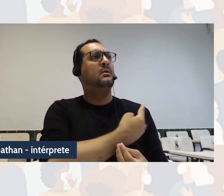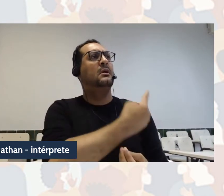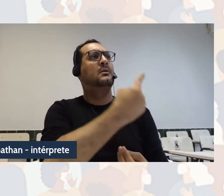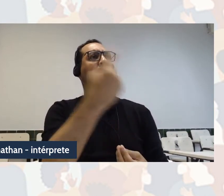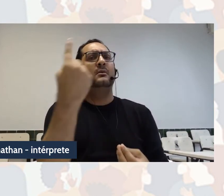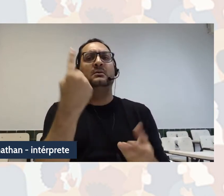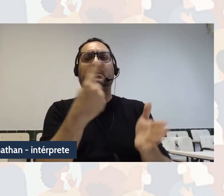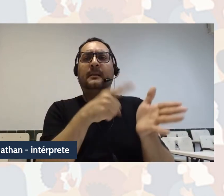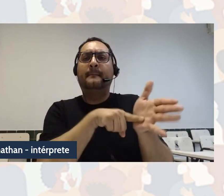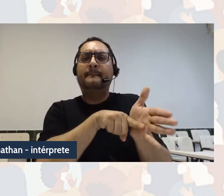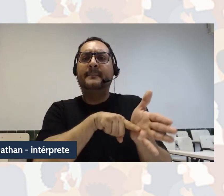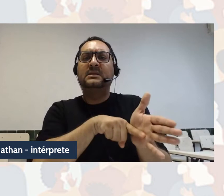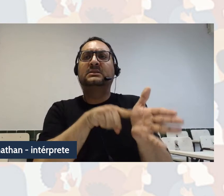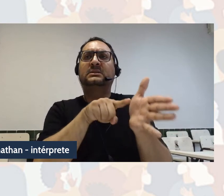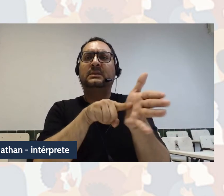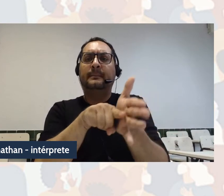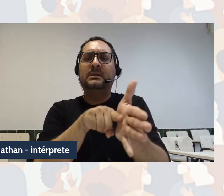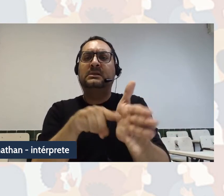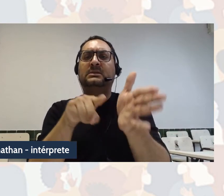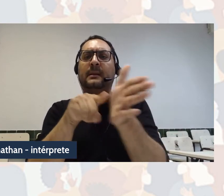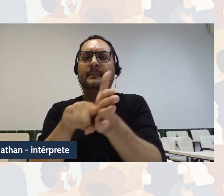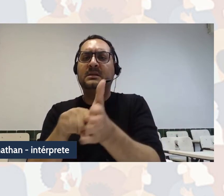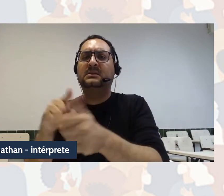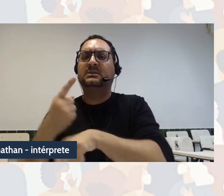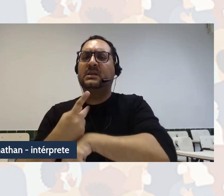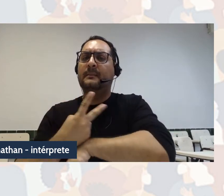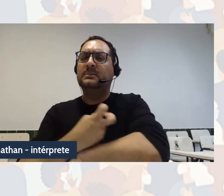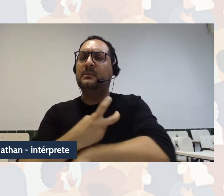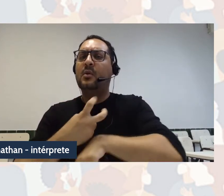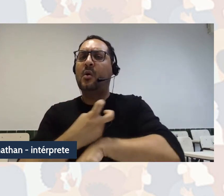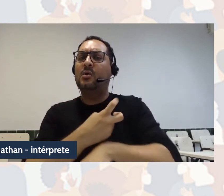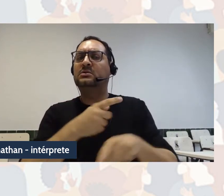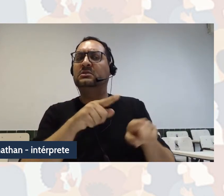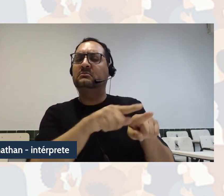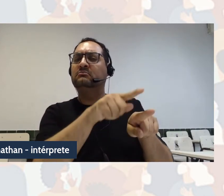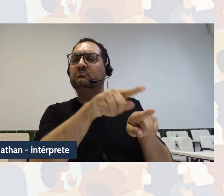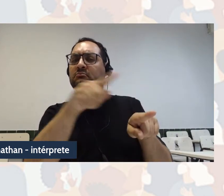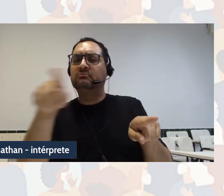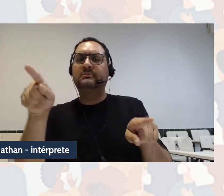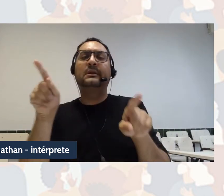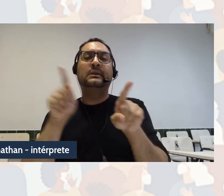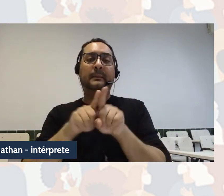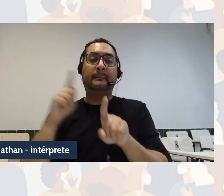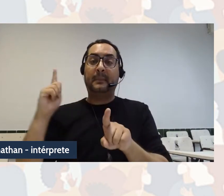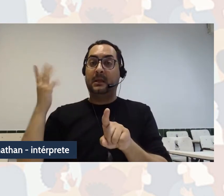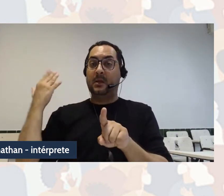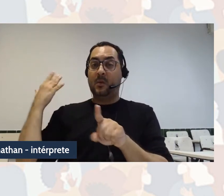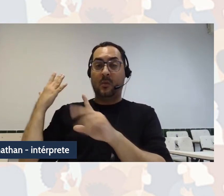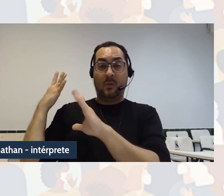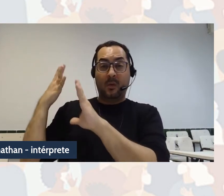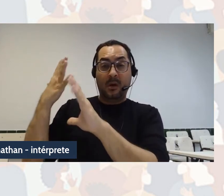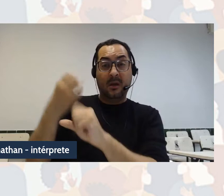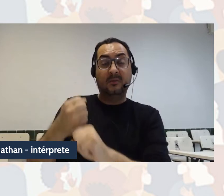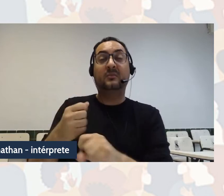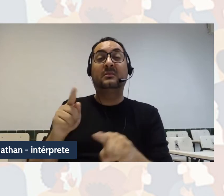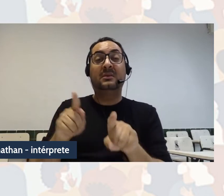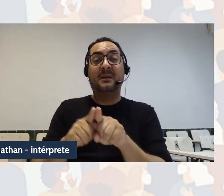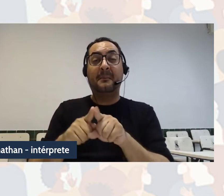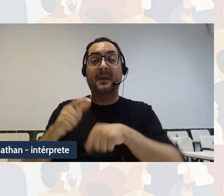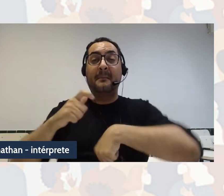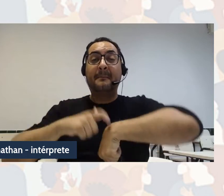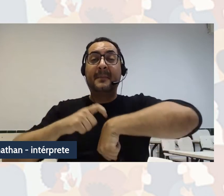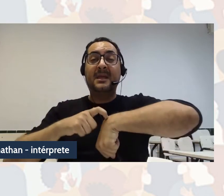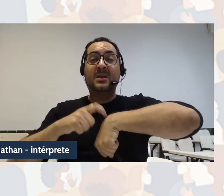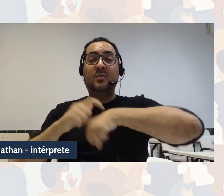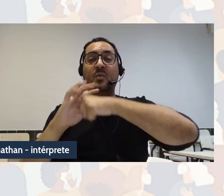epistêmicos, né, sobretudo nos últimos anos e sobretudo nesse período pandêmico que a gente está atravessando e com todas essas